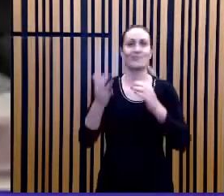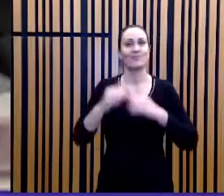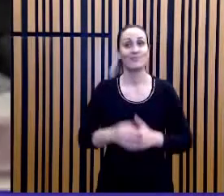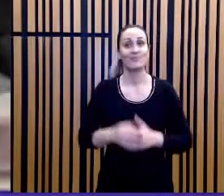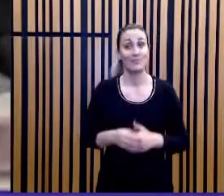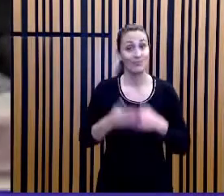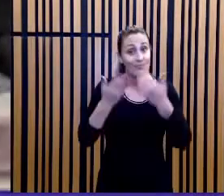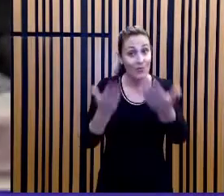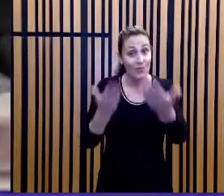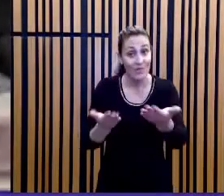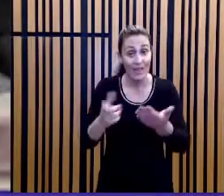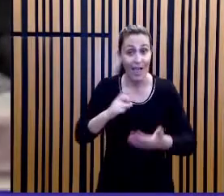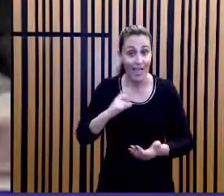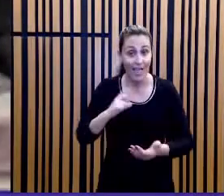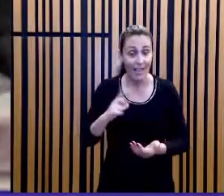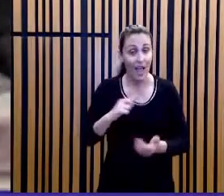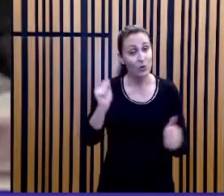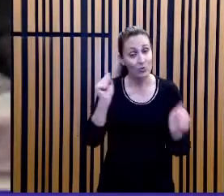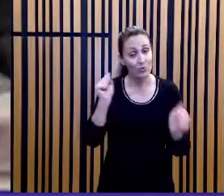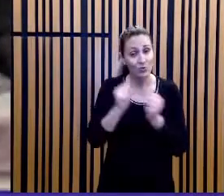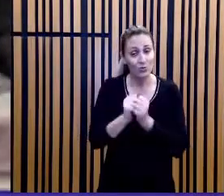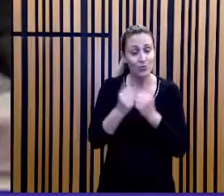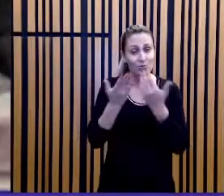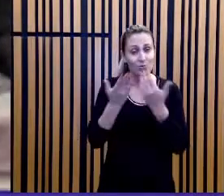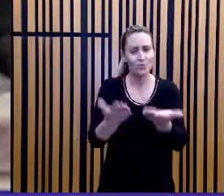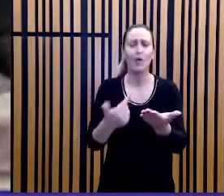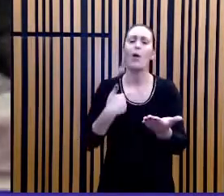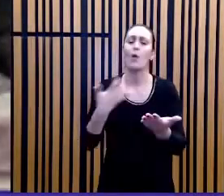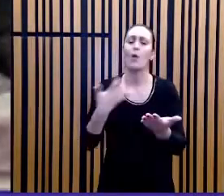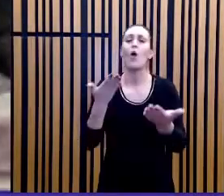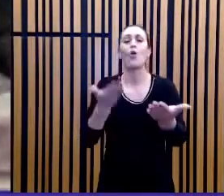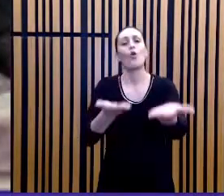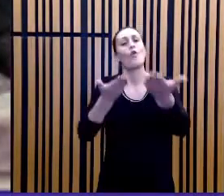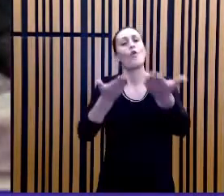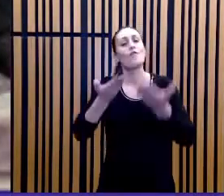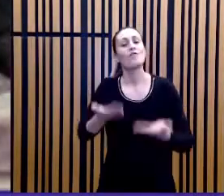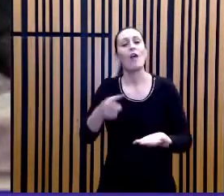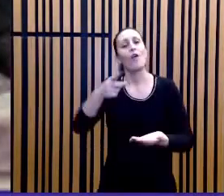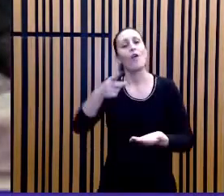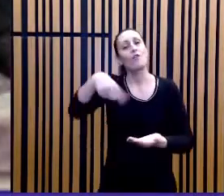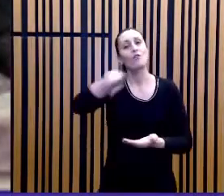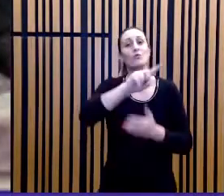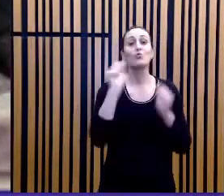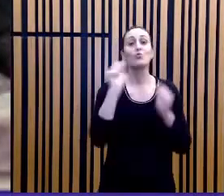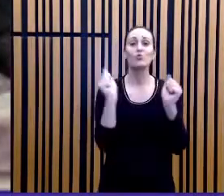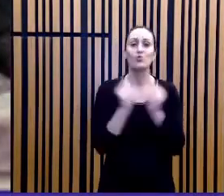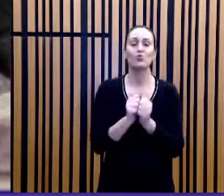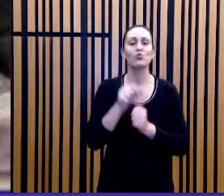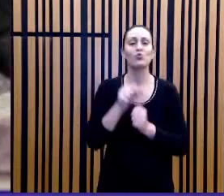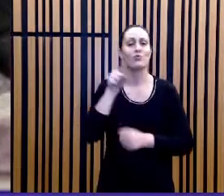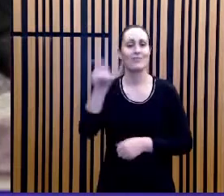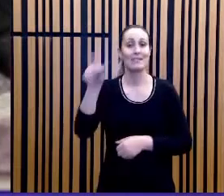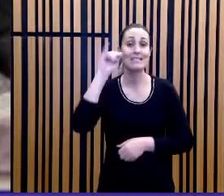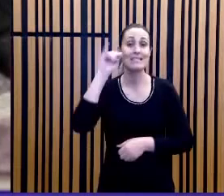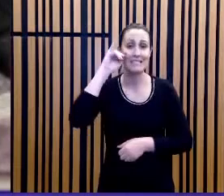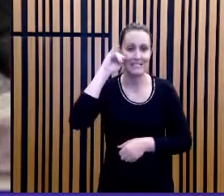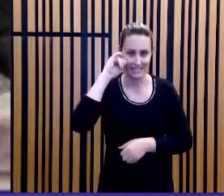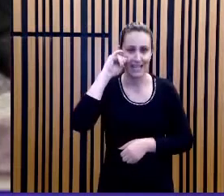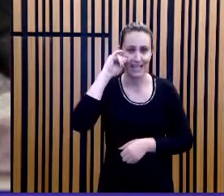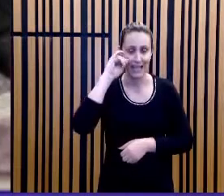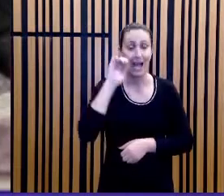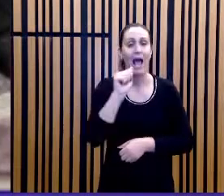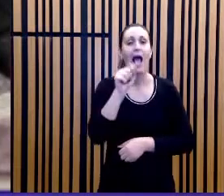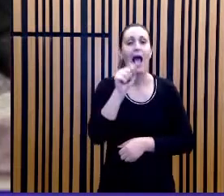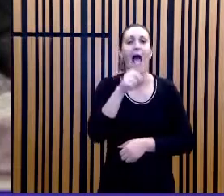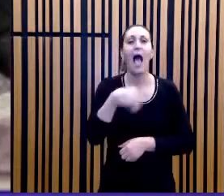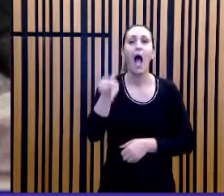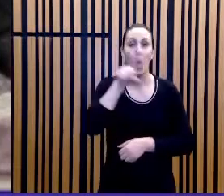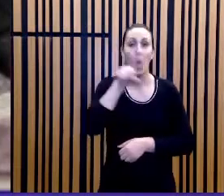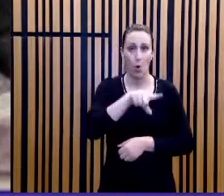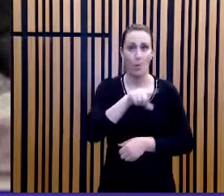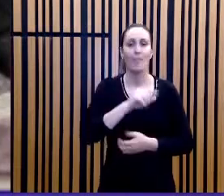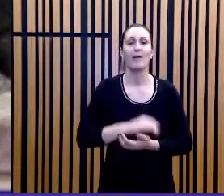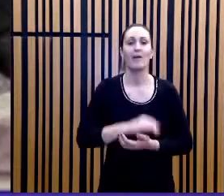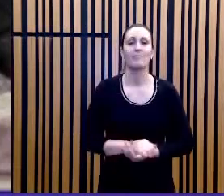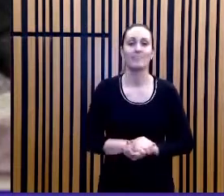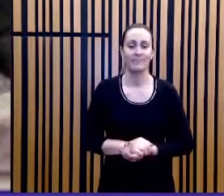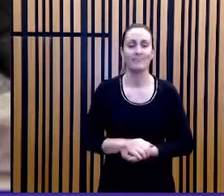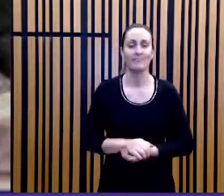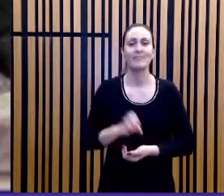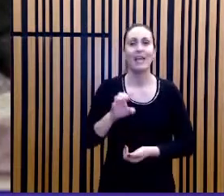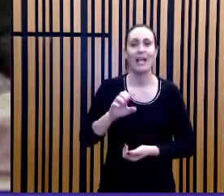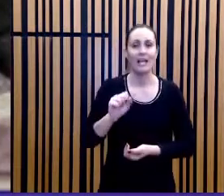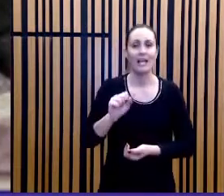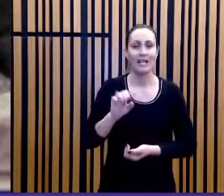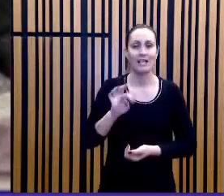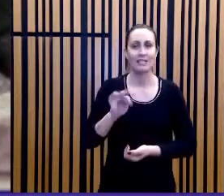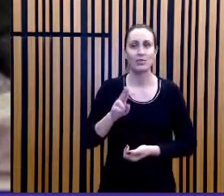honra do seu prestígio agora, eu quero convidar você a seguir o Estúdio Matemática no Instagram, o arroba é Estúdio Matemática, tudo